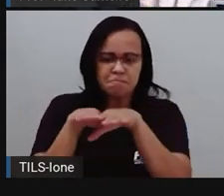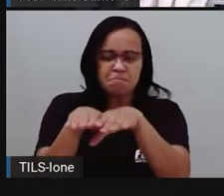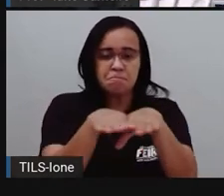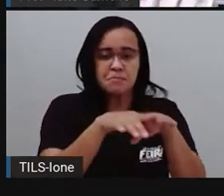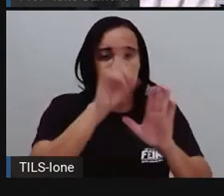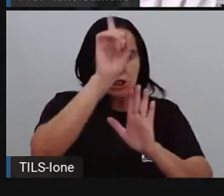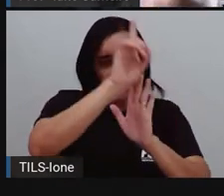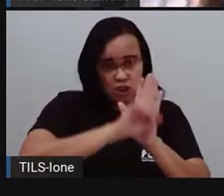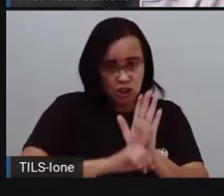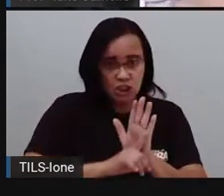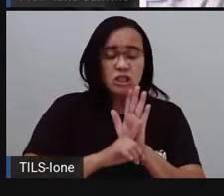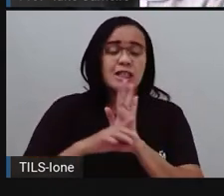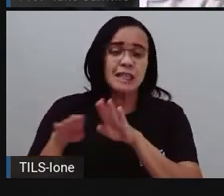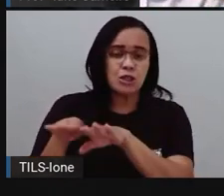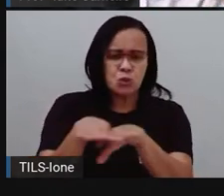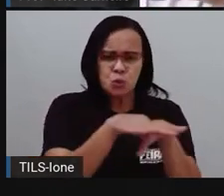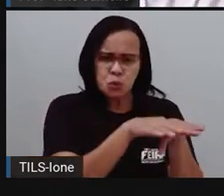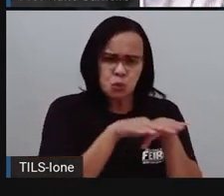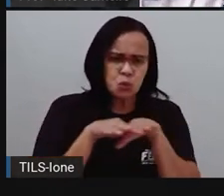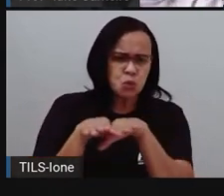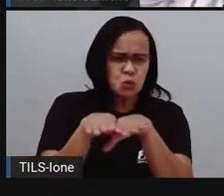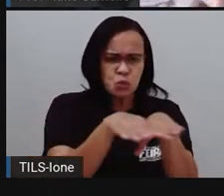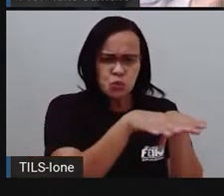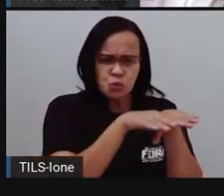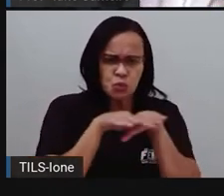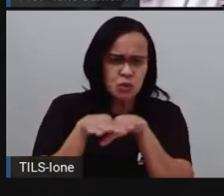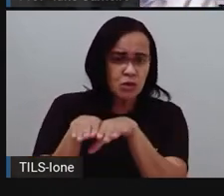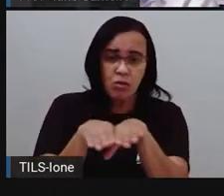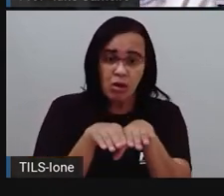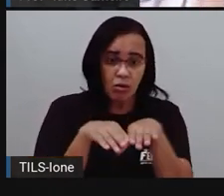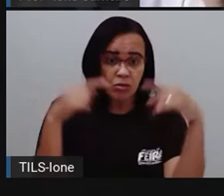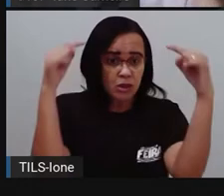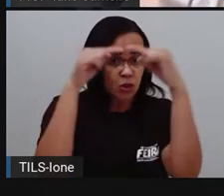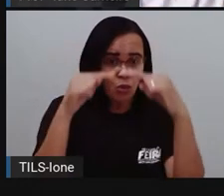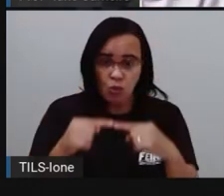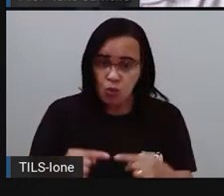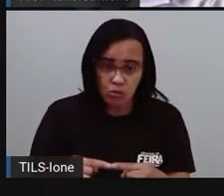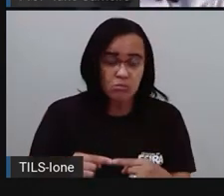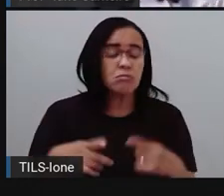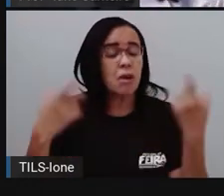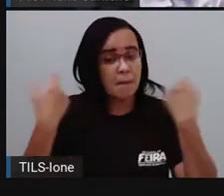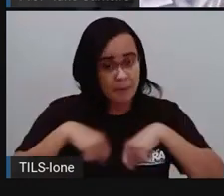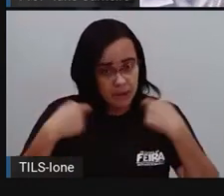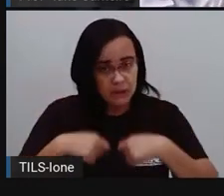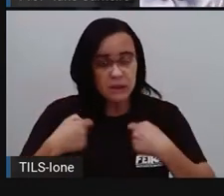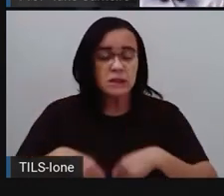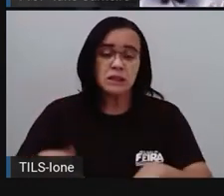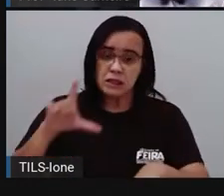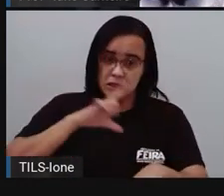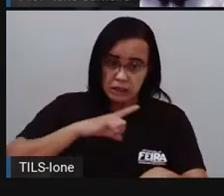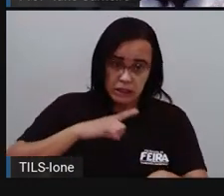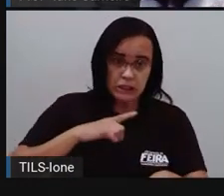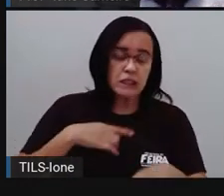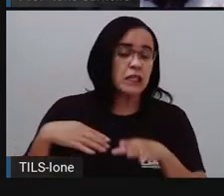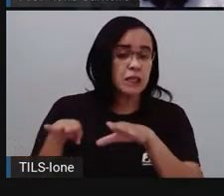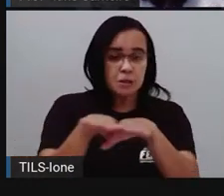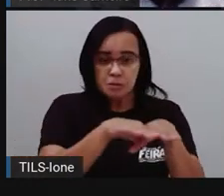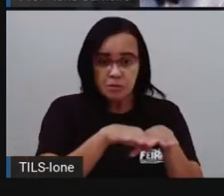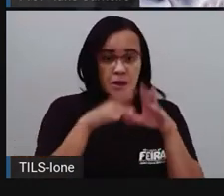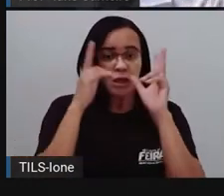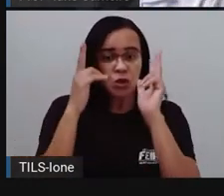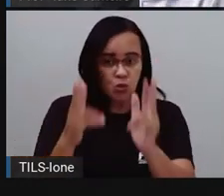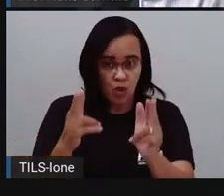equitativos, né? A mesma, de acordo com o que você precisa, você tem aquele direito. Então, aqui o menino com a bicicleta